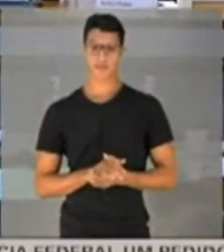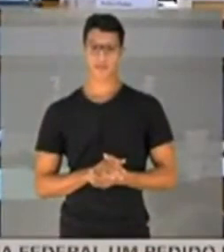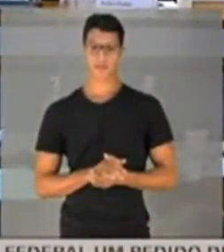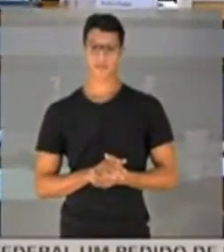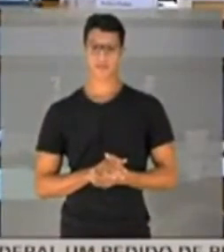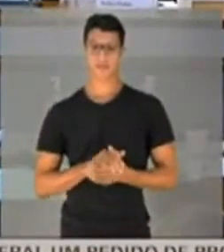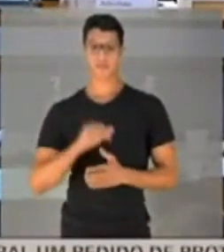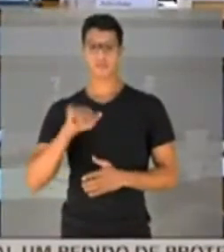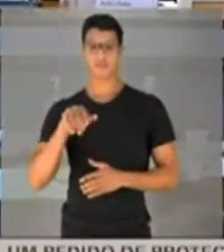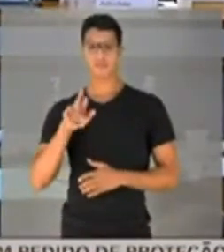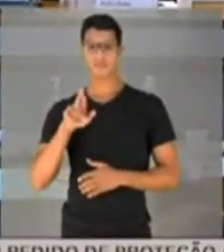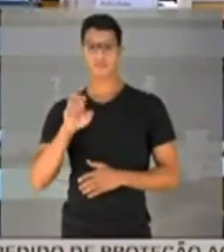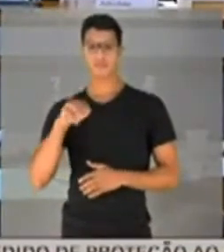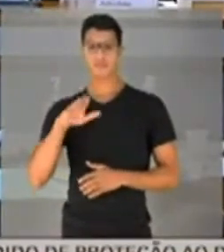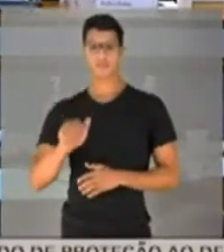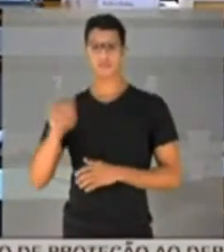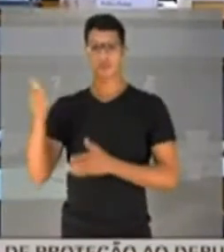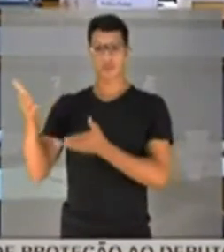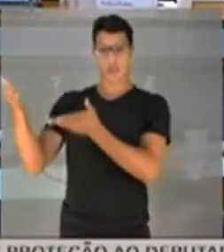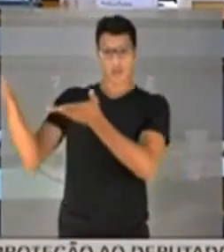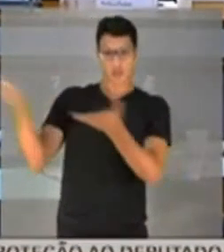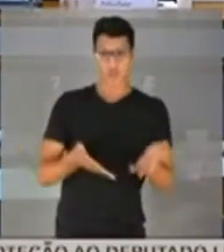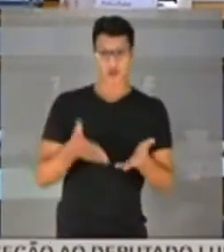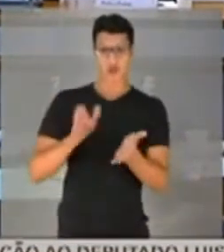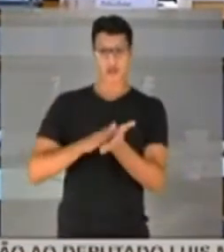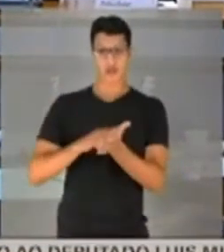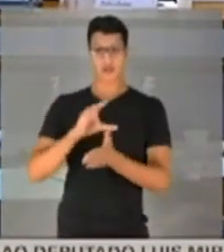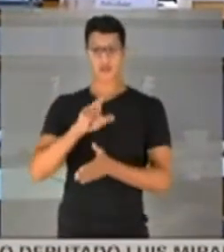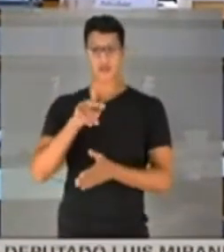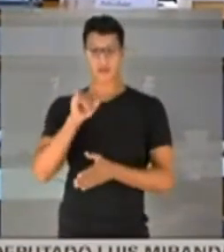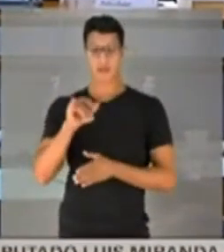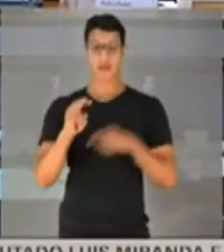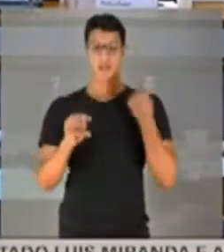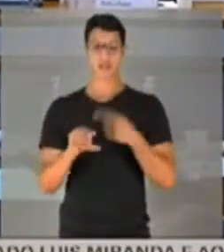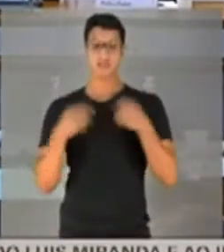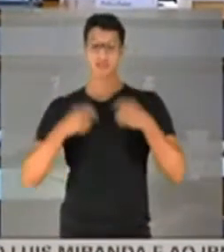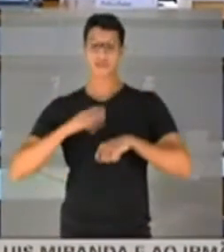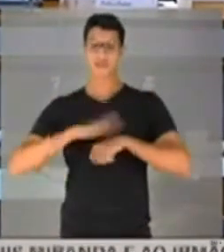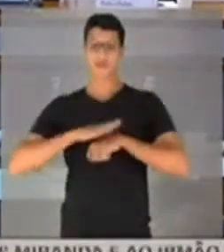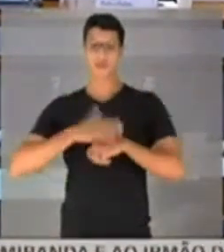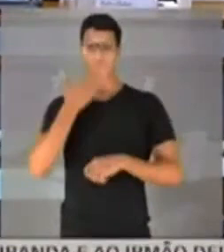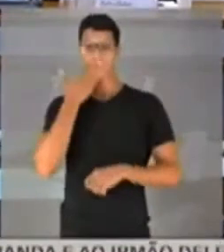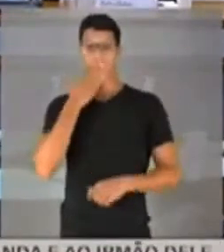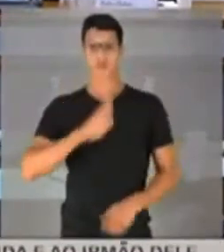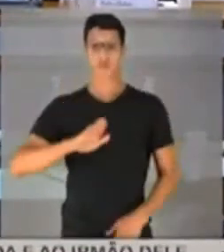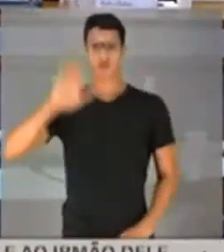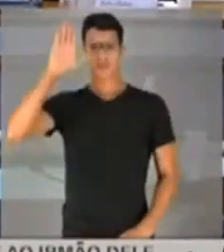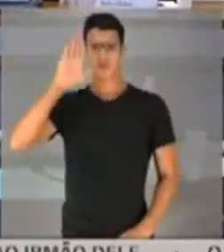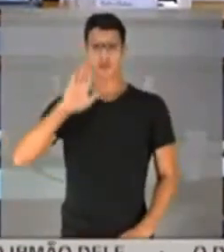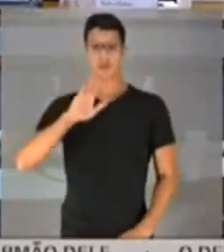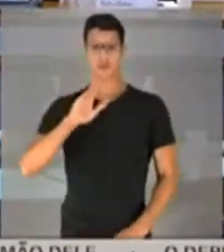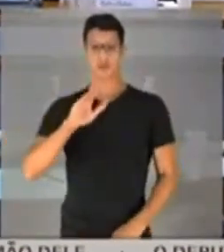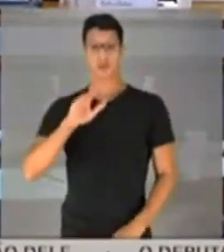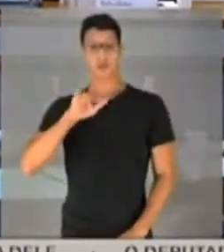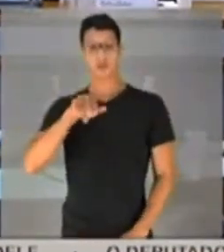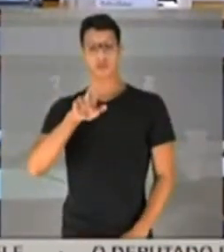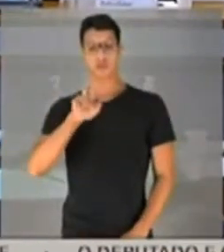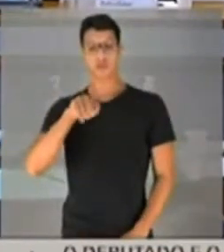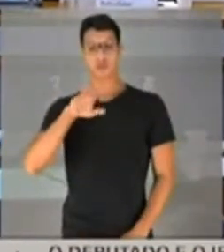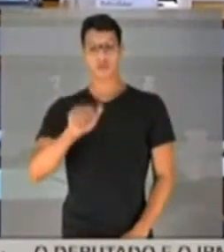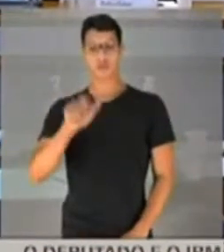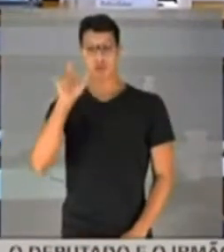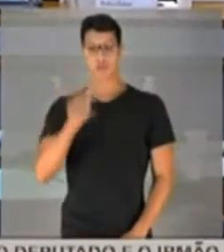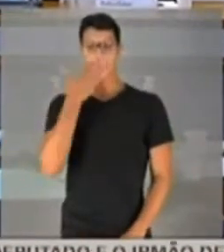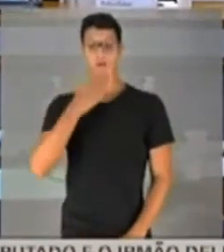Doutora Jurema, a senhora é convocada na CPI, a senhora tem que fazer um juramento aqui. Doutora Jurema Werneck, vossa